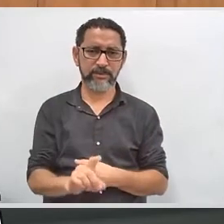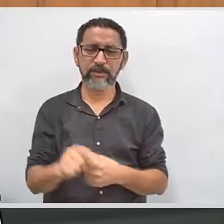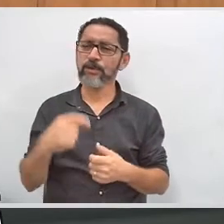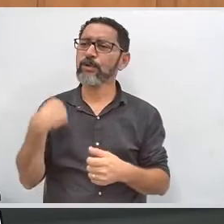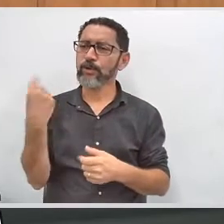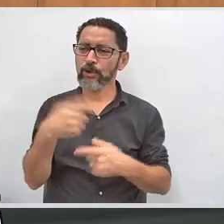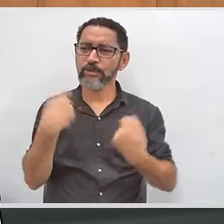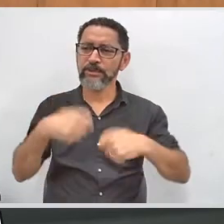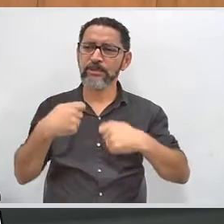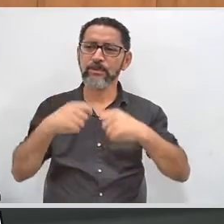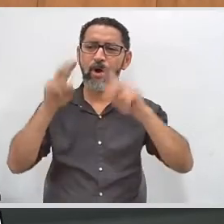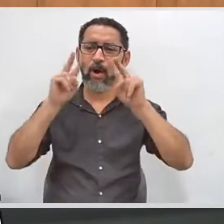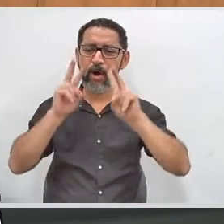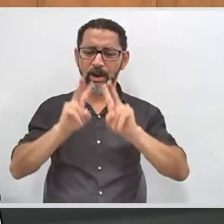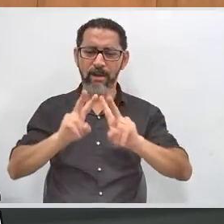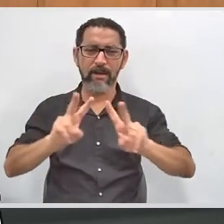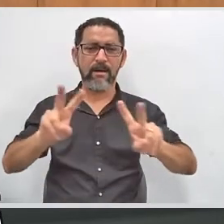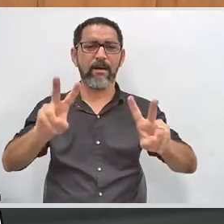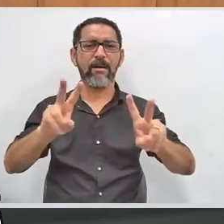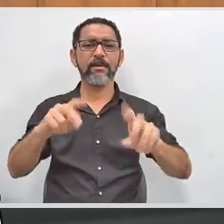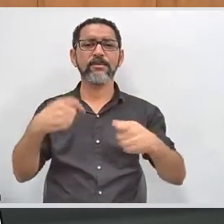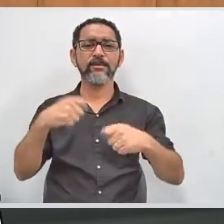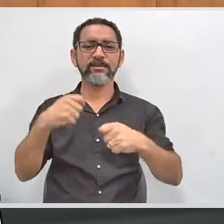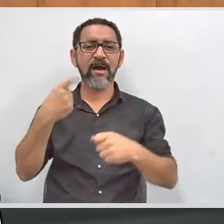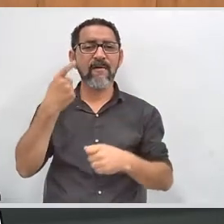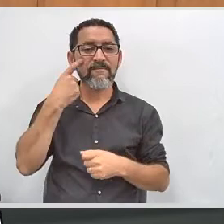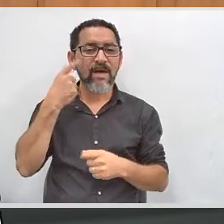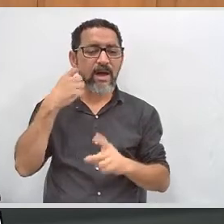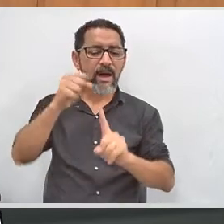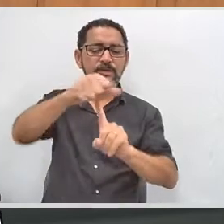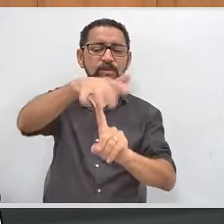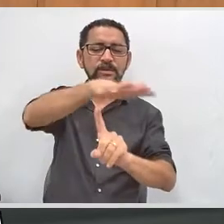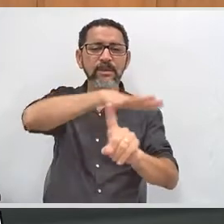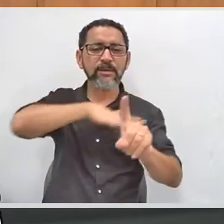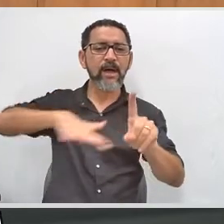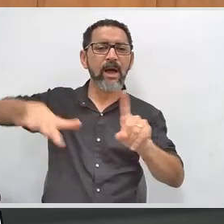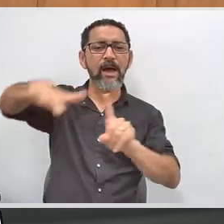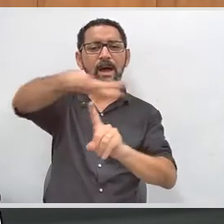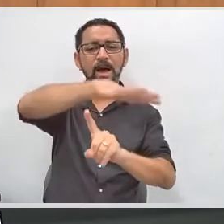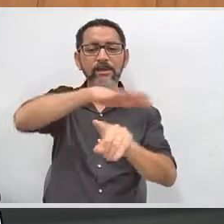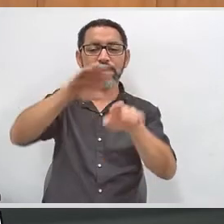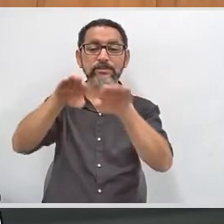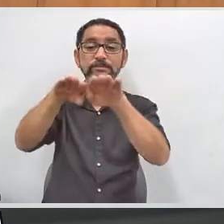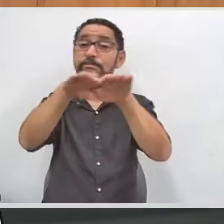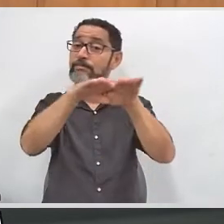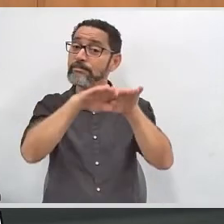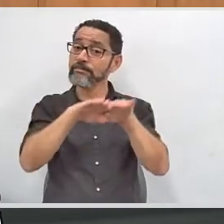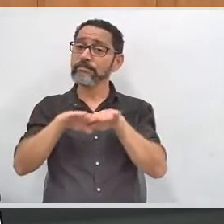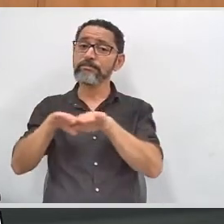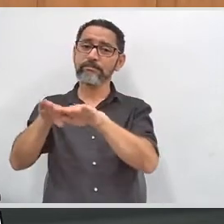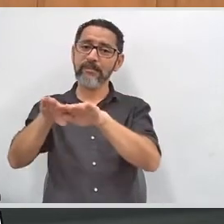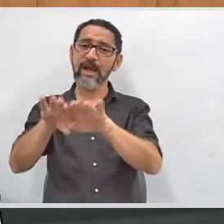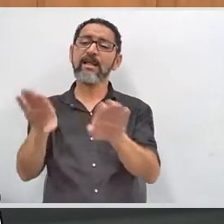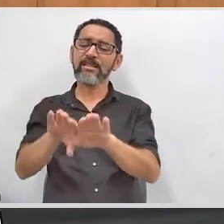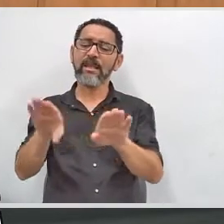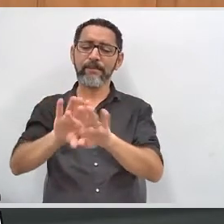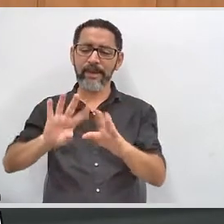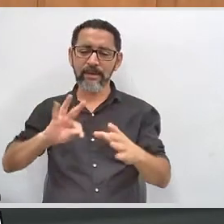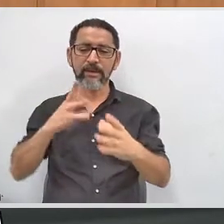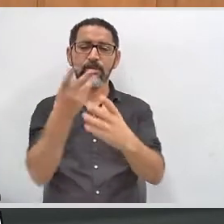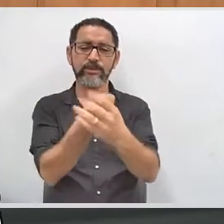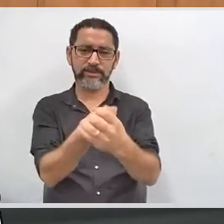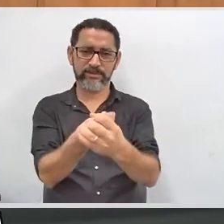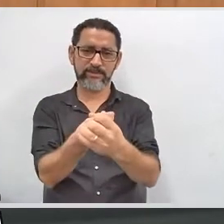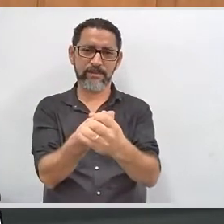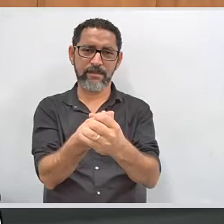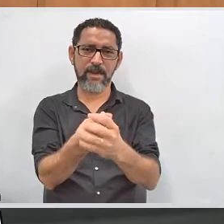objeto do nosso olhar, nós temos que trabalhar para uma sociedade mais igualitária, mais justa, efetivamente, mais inclusiva